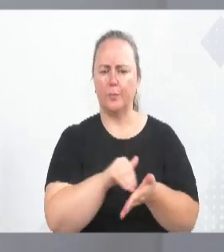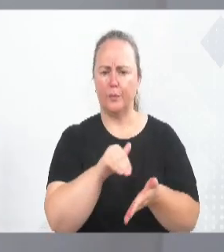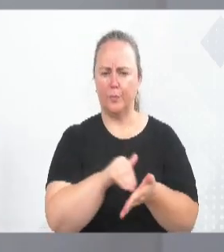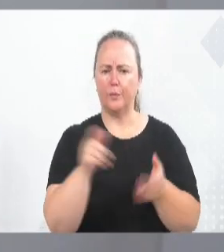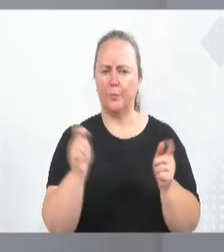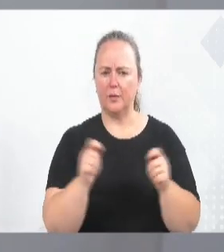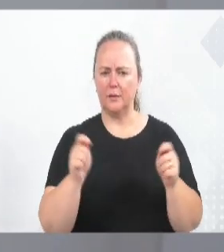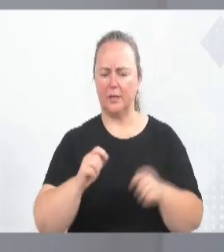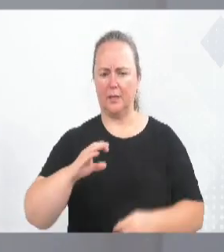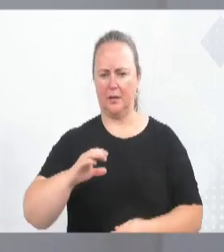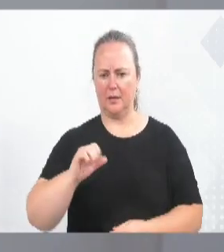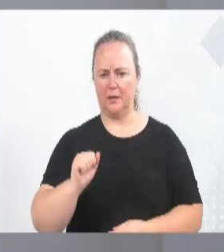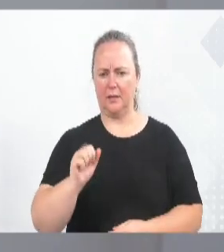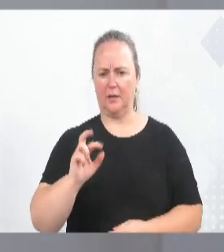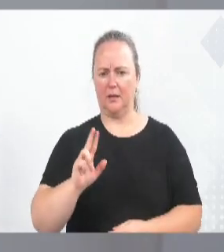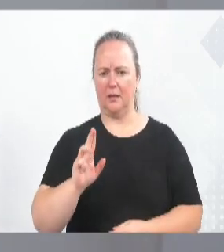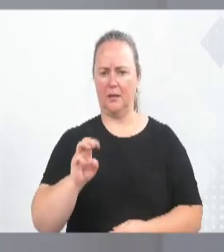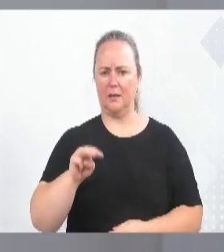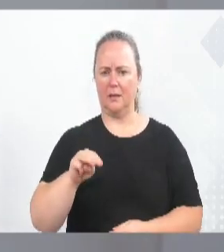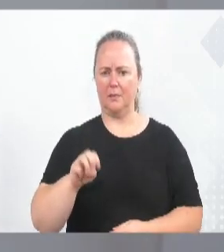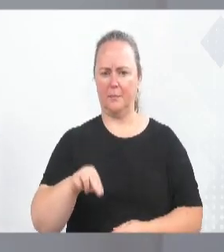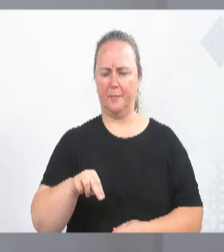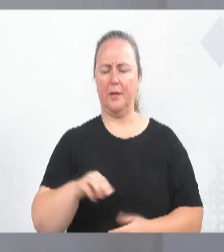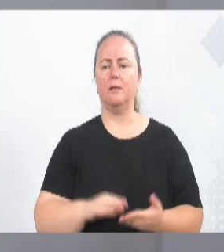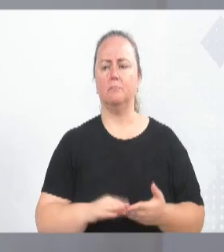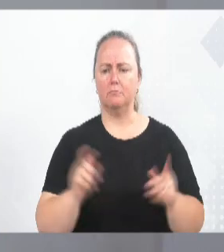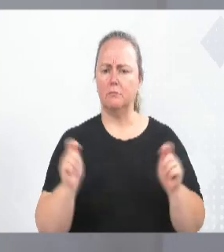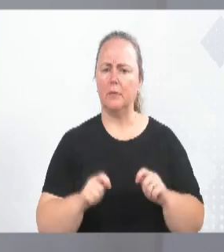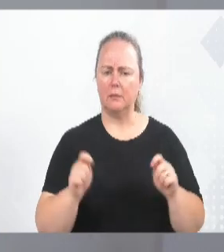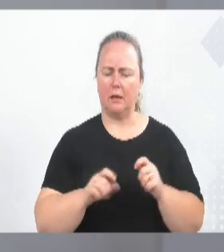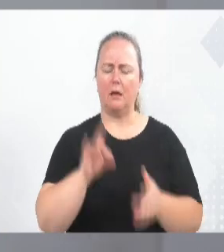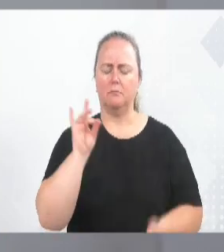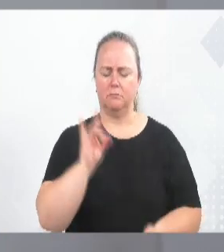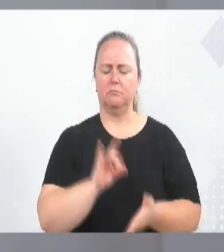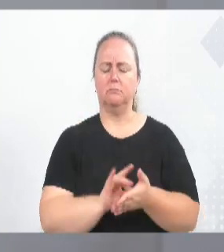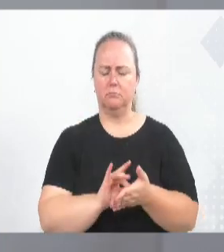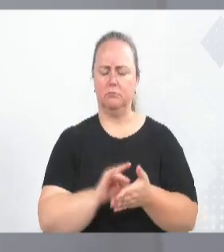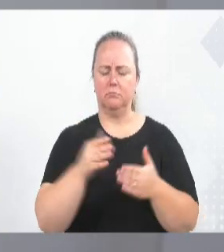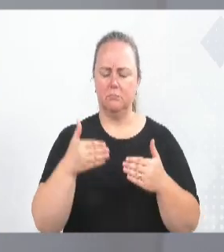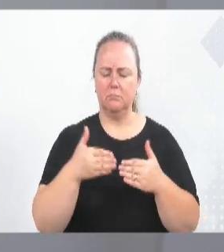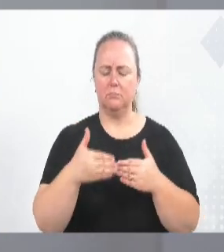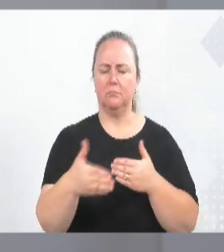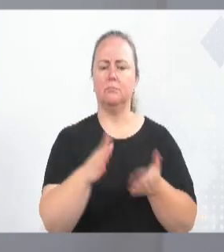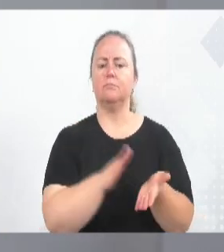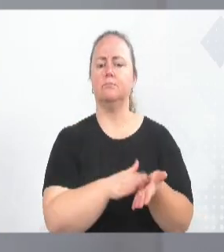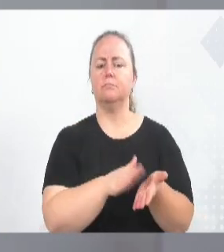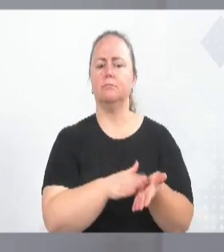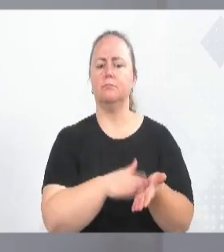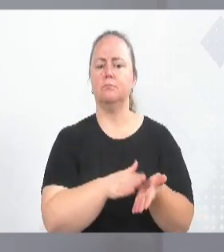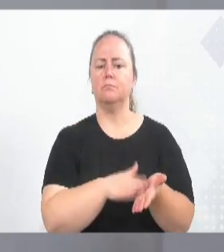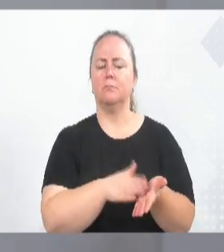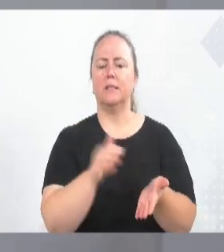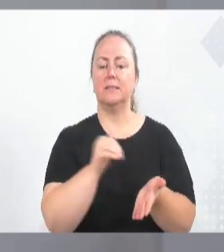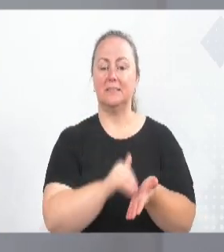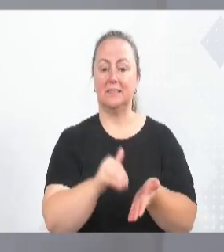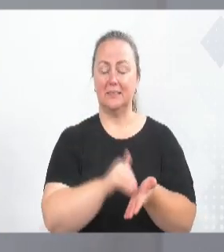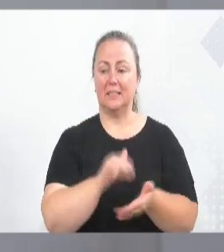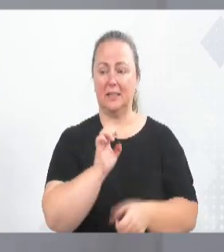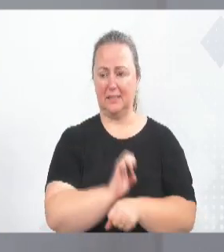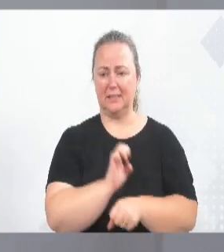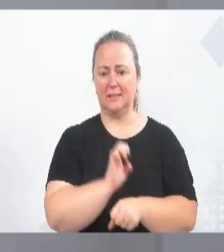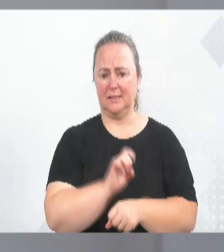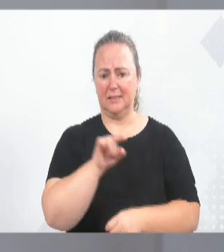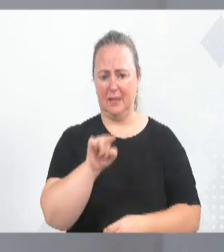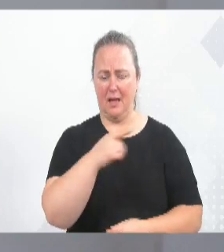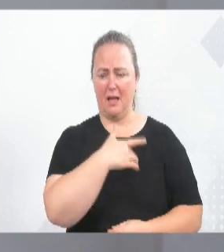Carmen Zanotto, para que, de fato, a gente precise o mais rápido possível, que é a cobrança da Secretaria do Estado de Saúde, com a